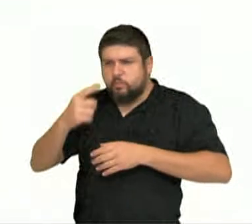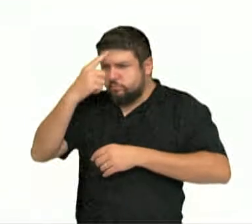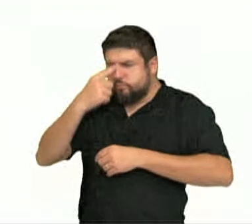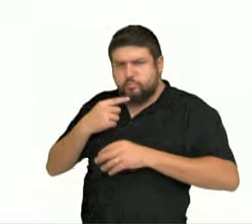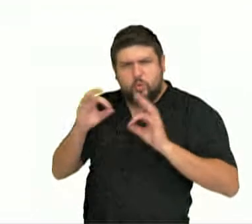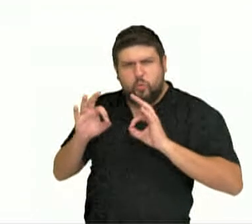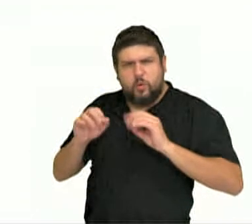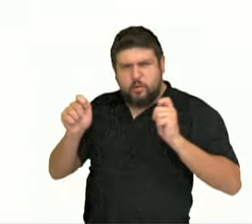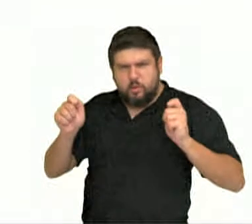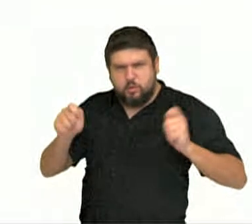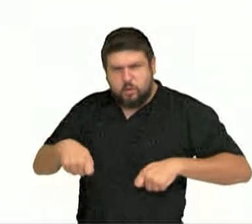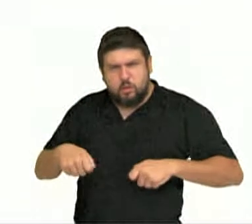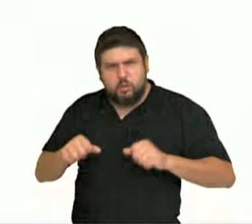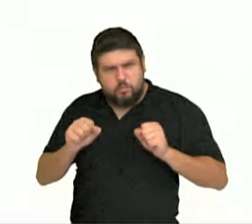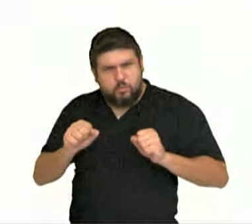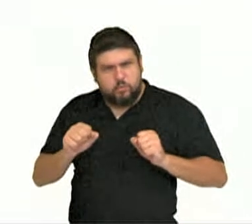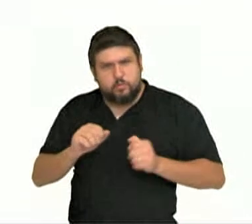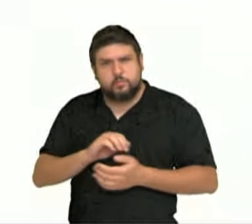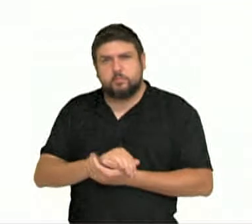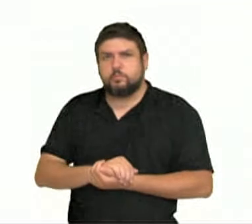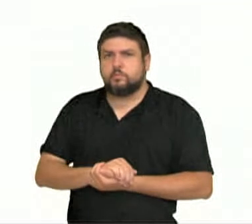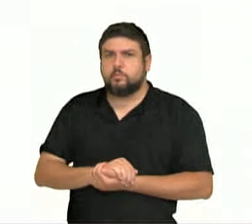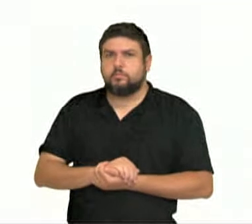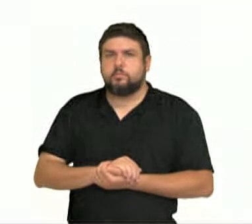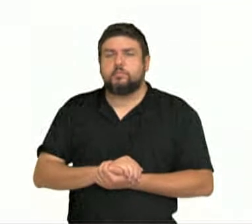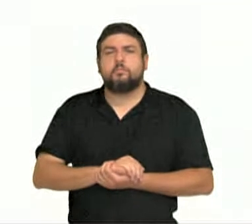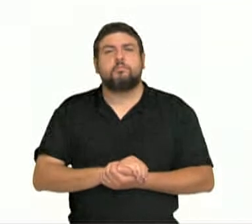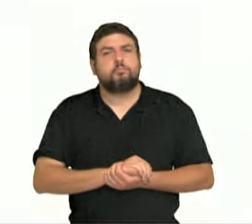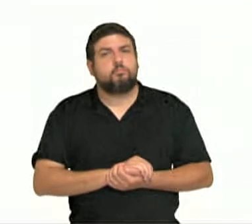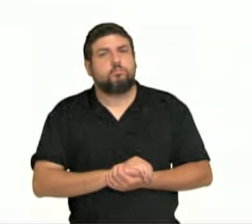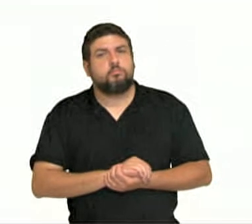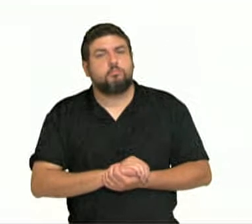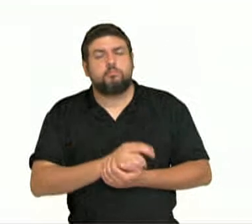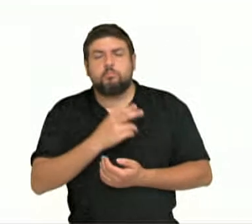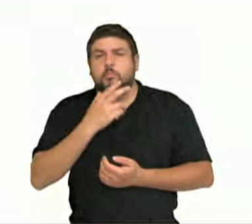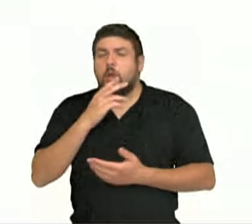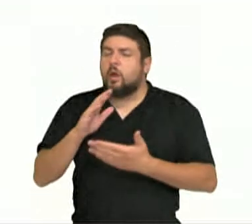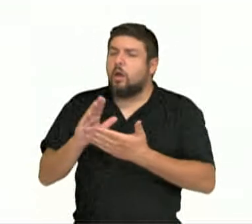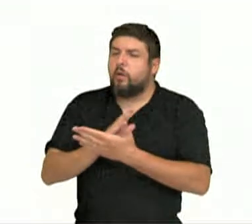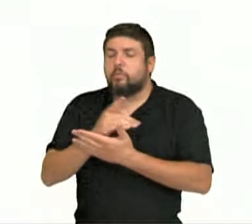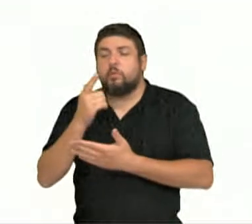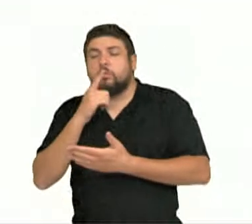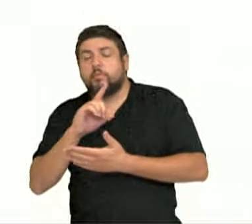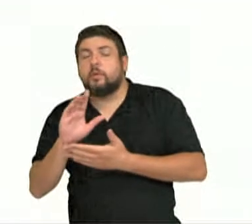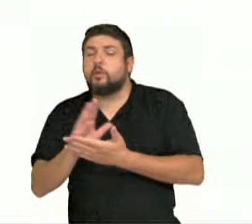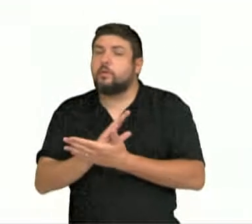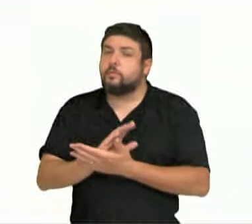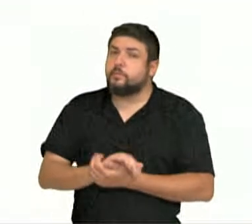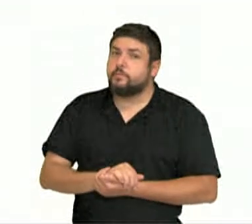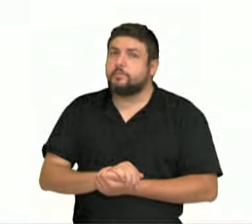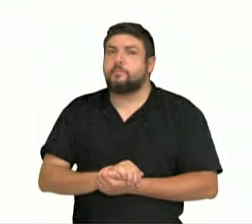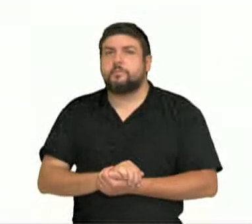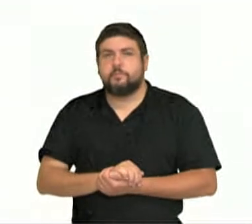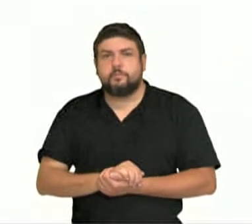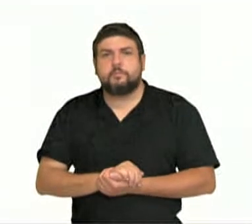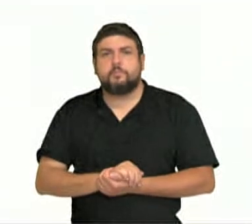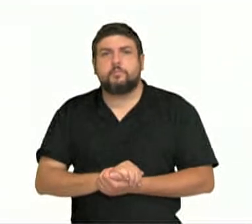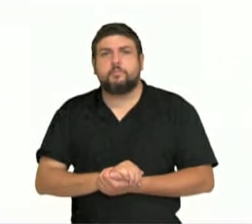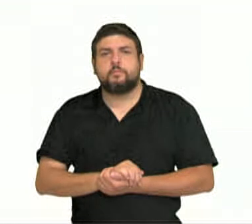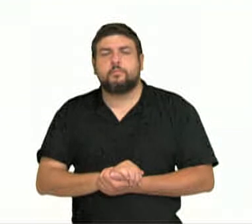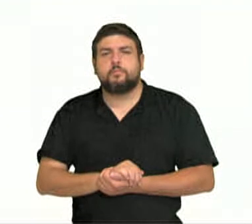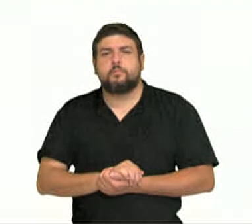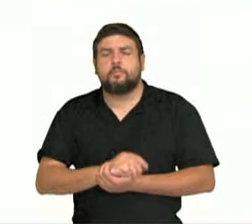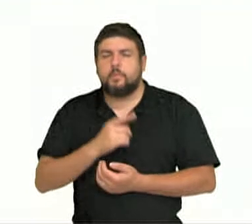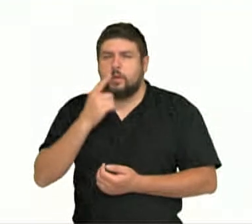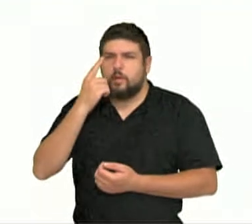possível avaliar uma pessoa fisicamente? Será? Há pessoas que conseguem, mas... Olha lá! Tem